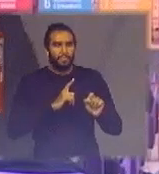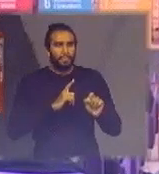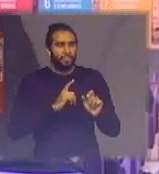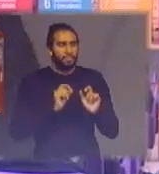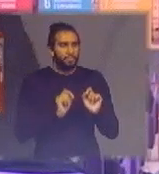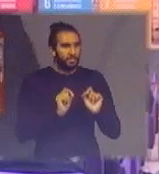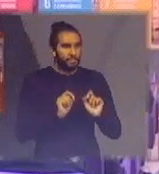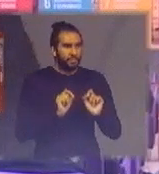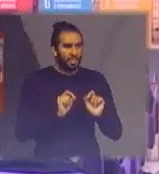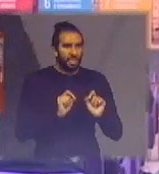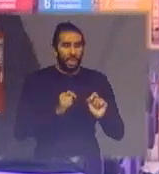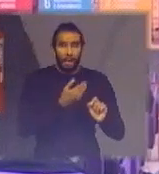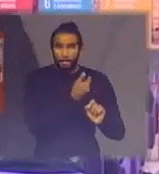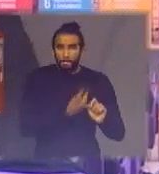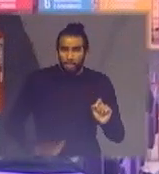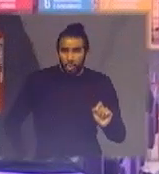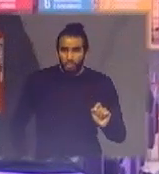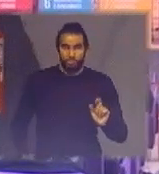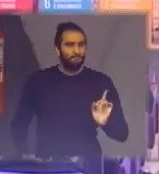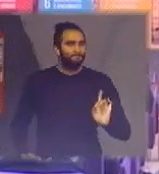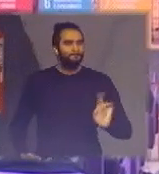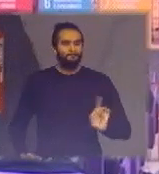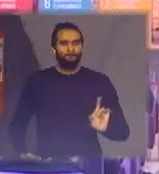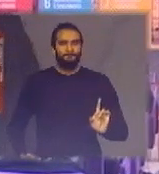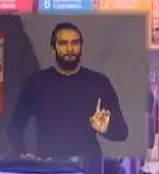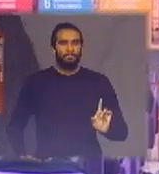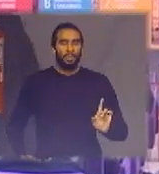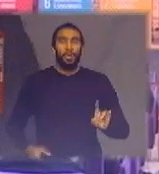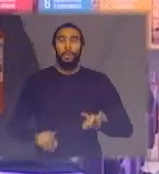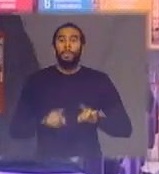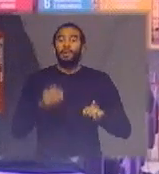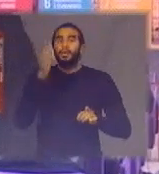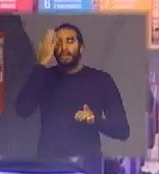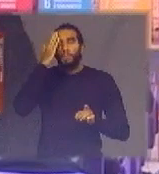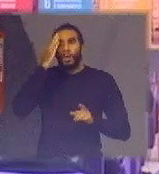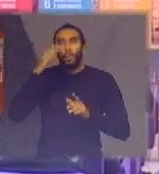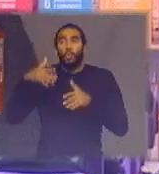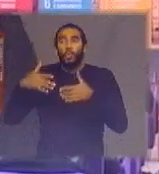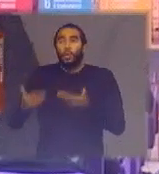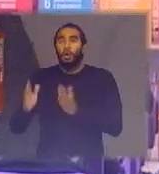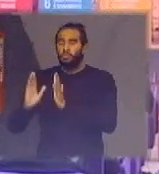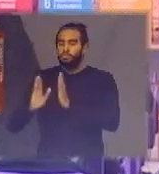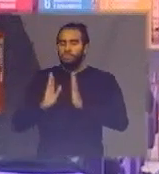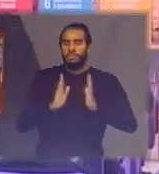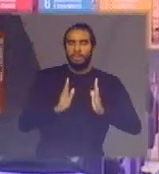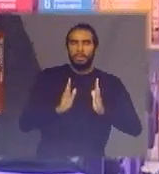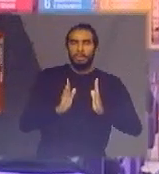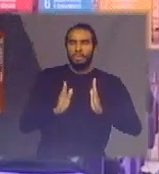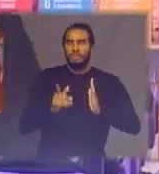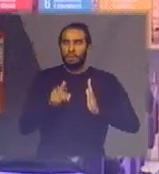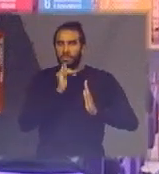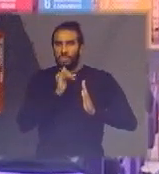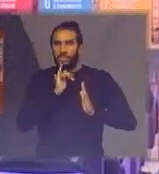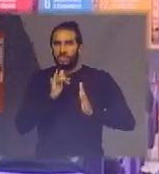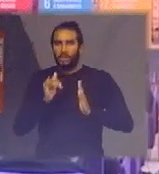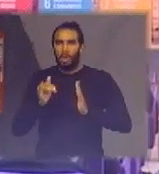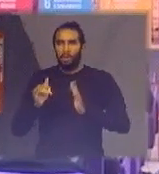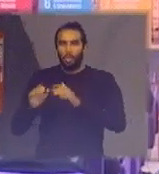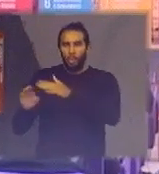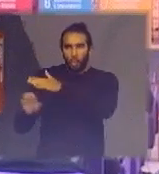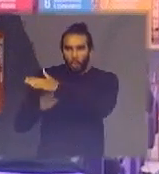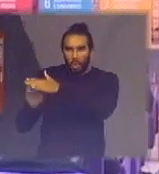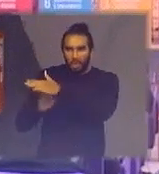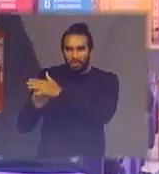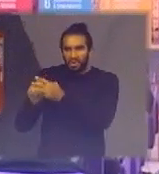é público mas precisaria ver em que fase em que quer montar esse negócio quer ser um operador com esses